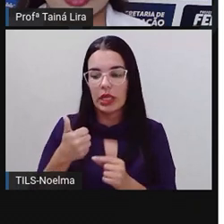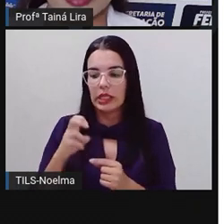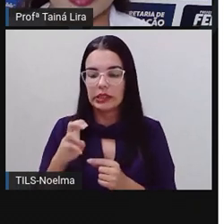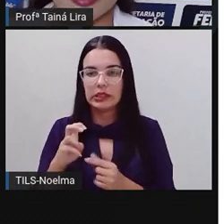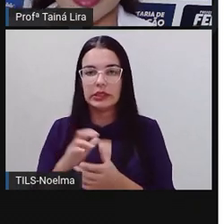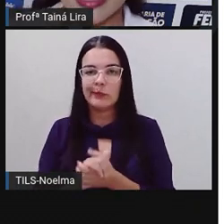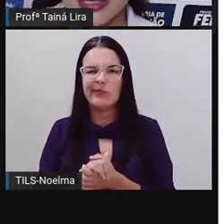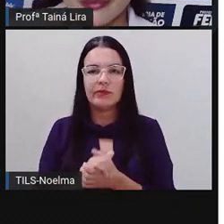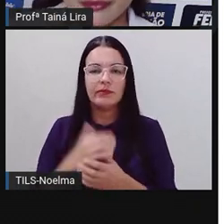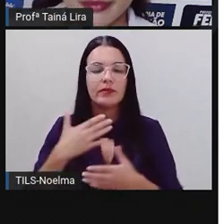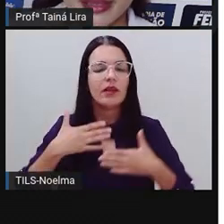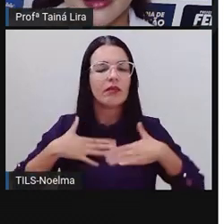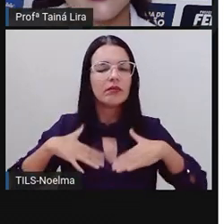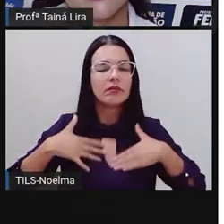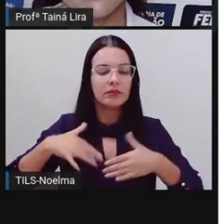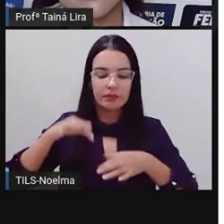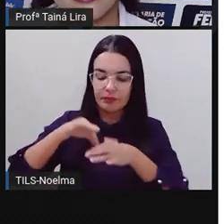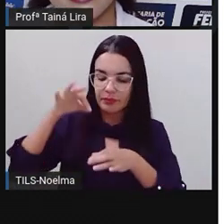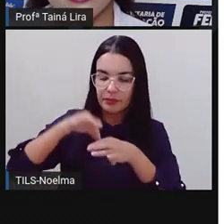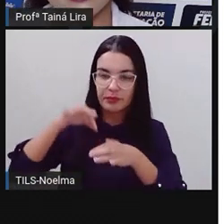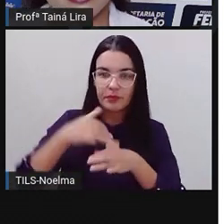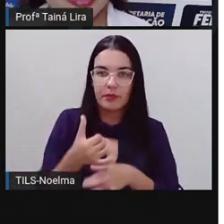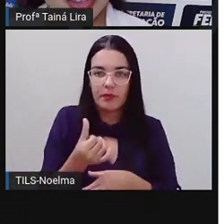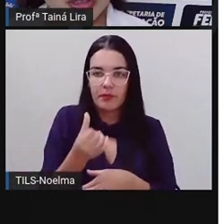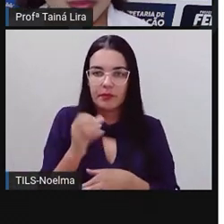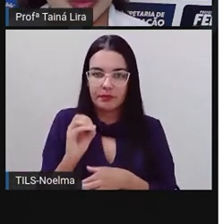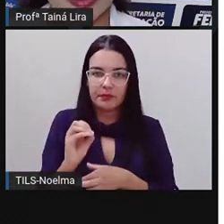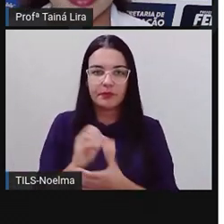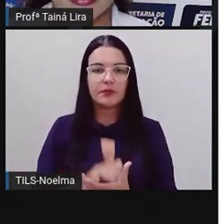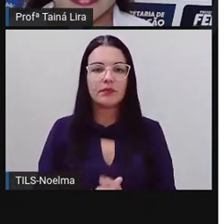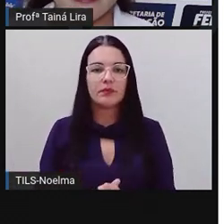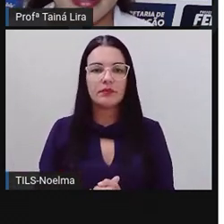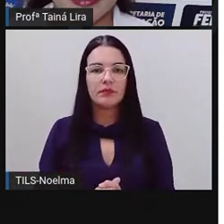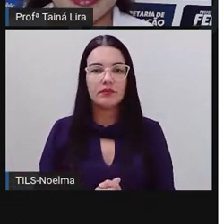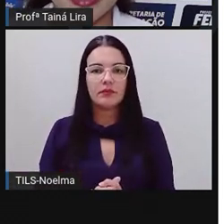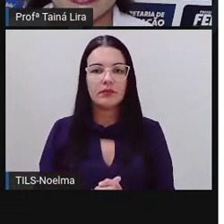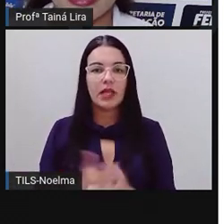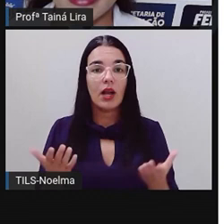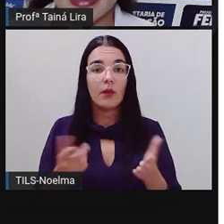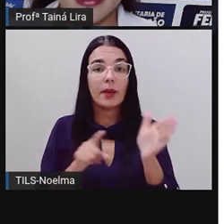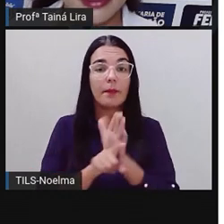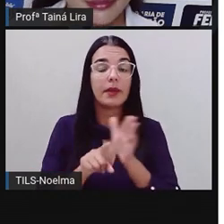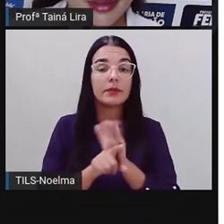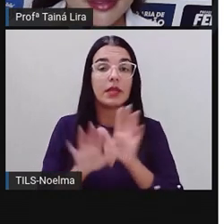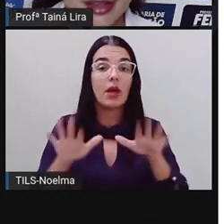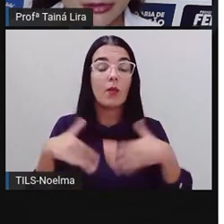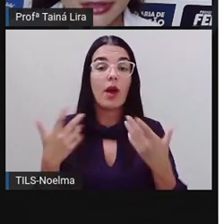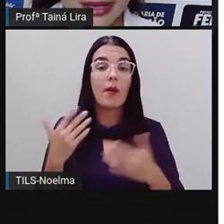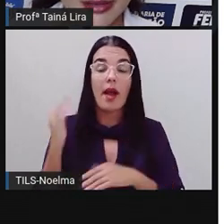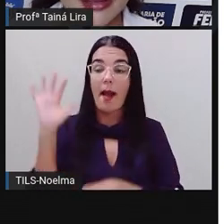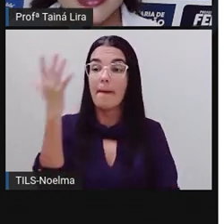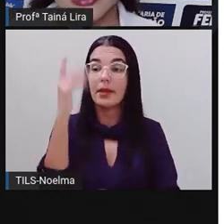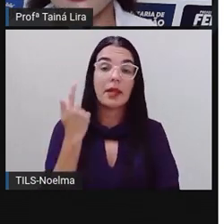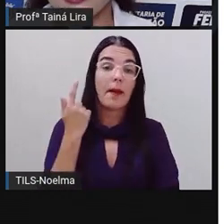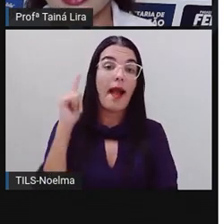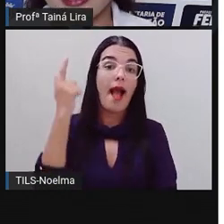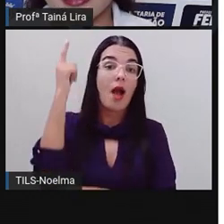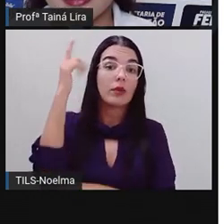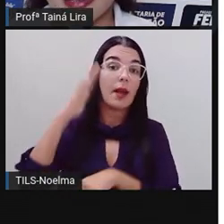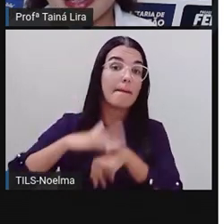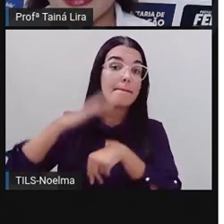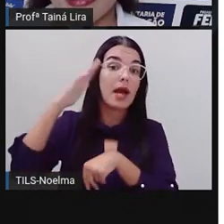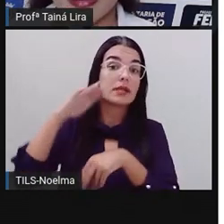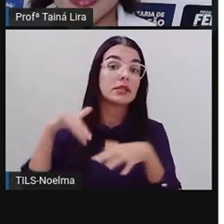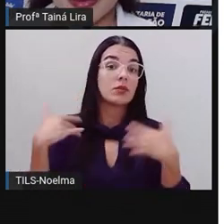centímetros e camomila, 60 centímetros. E aí, a pergunta, qual é a planta mais alta? Eu vou